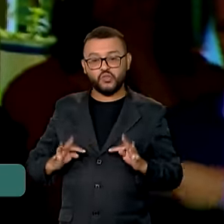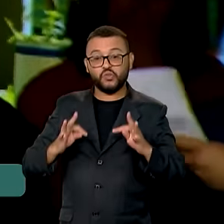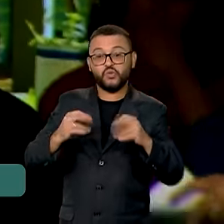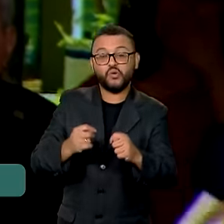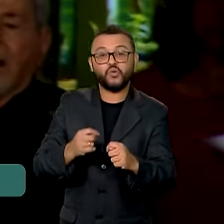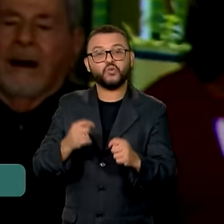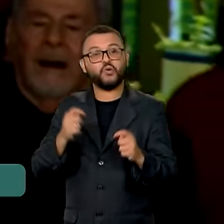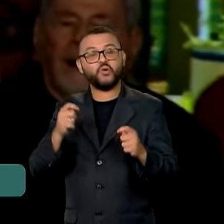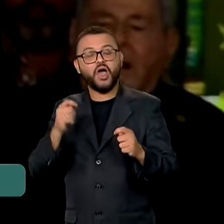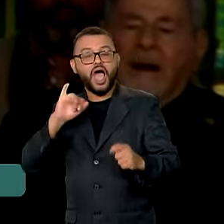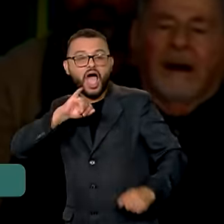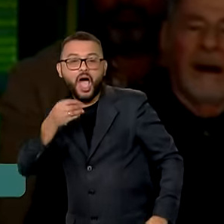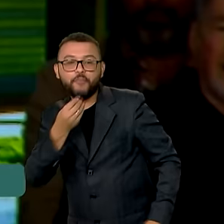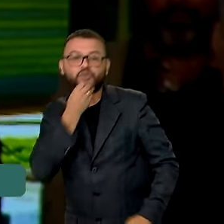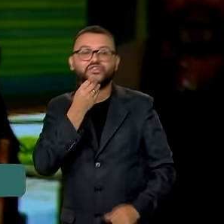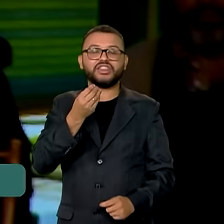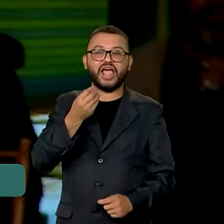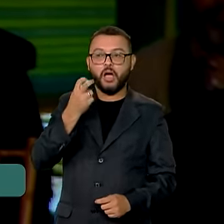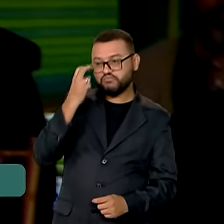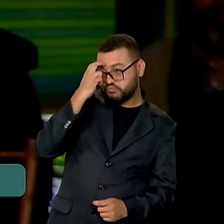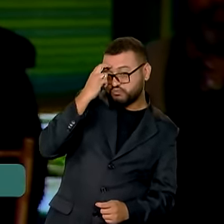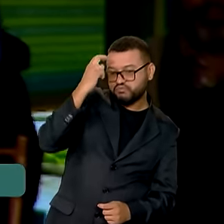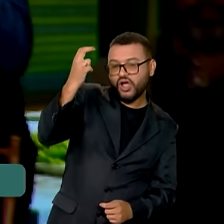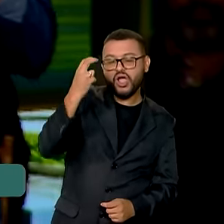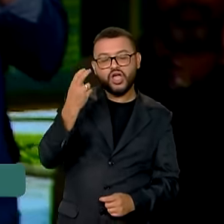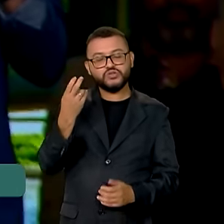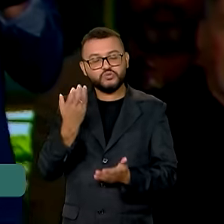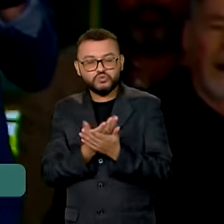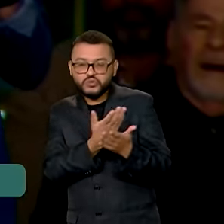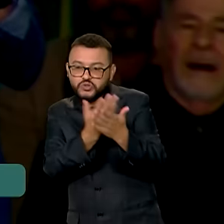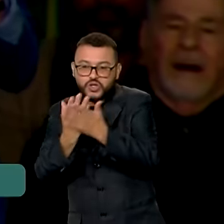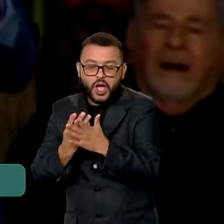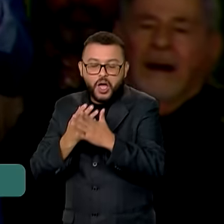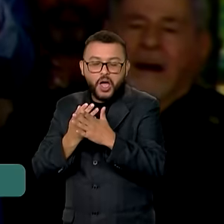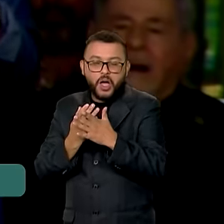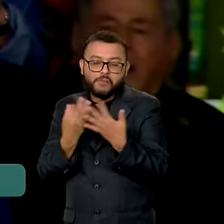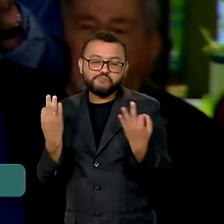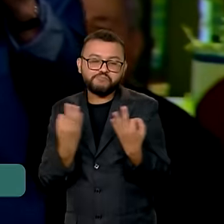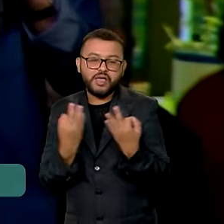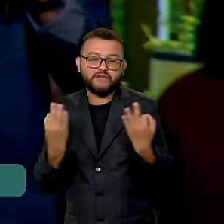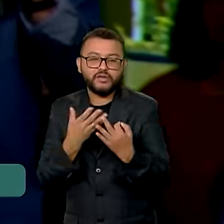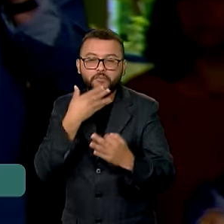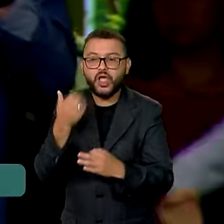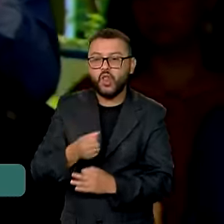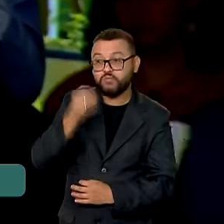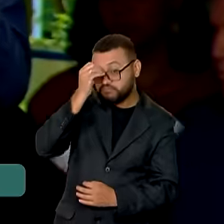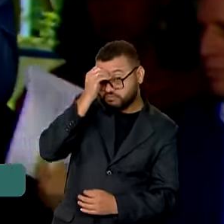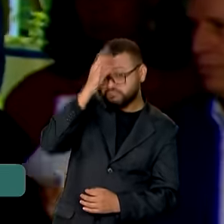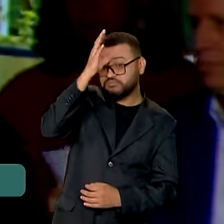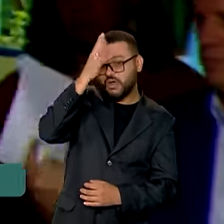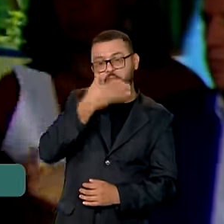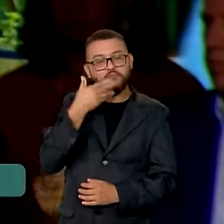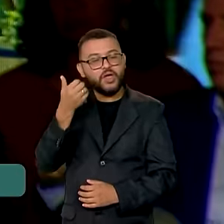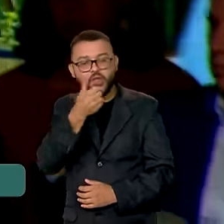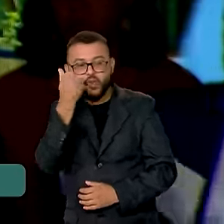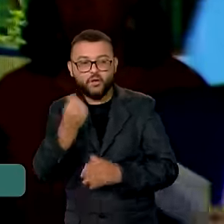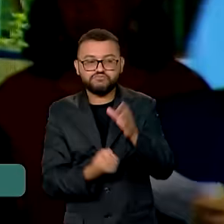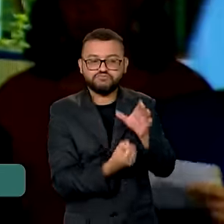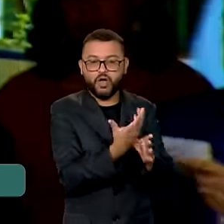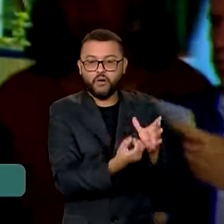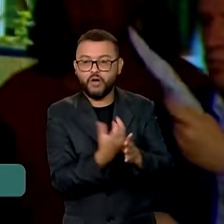direito de tirar proveito da sua inteligência para aperfeiçoar o seu conhecimento, melhorar a produção do Brasil,